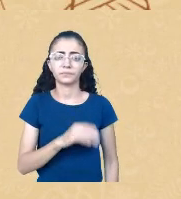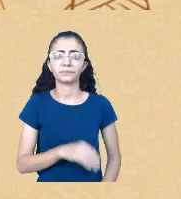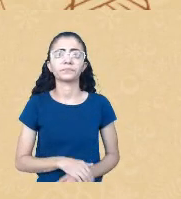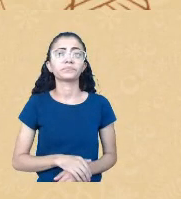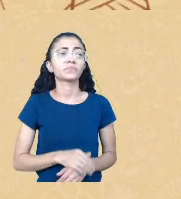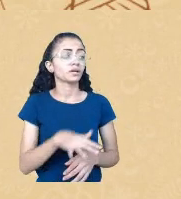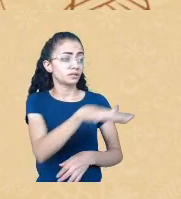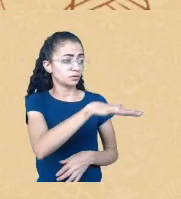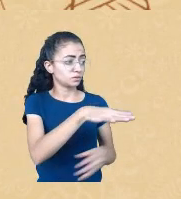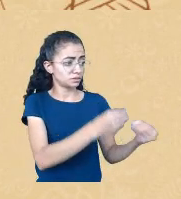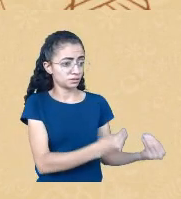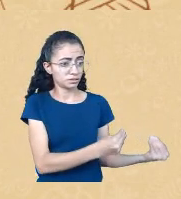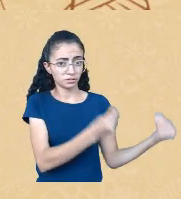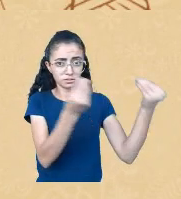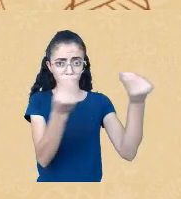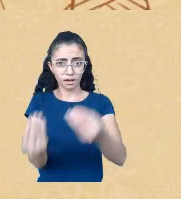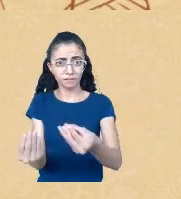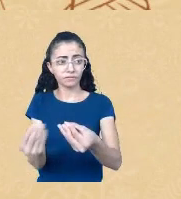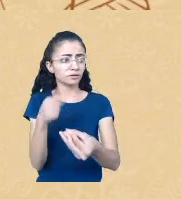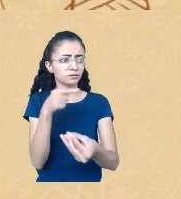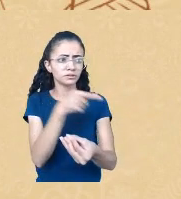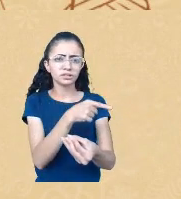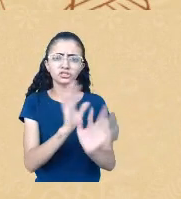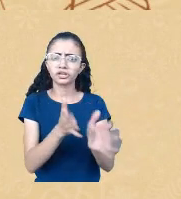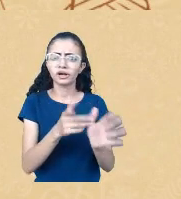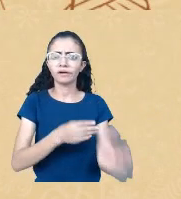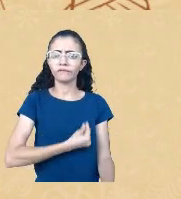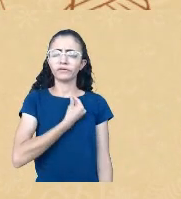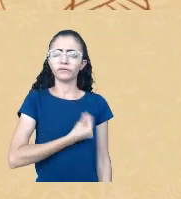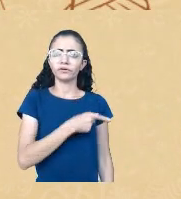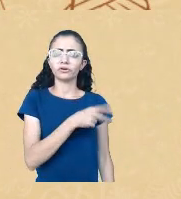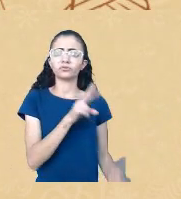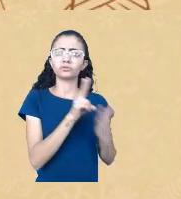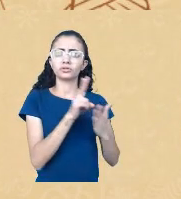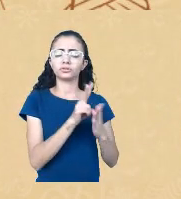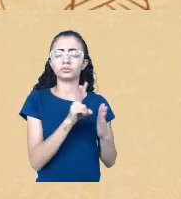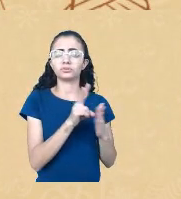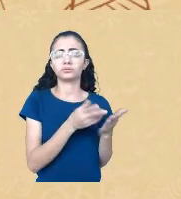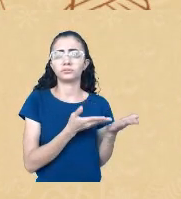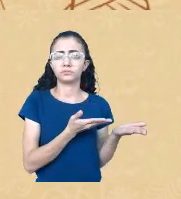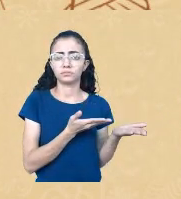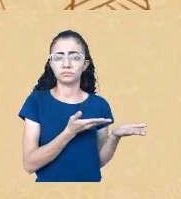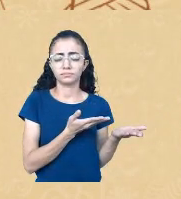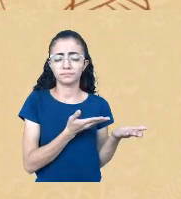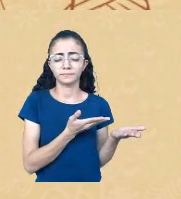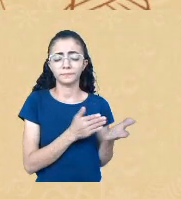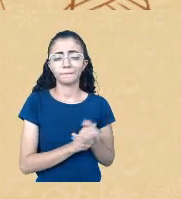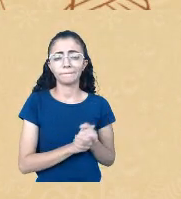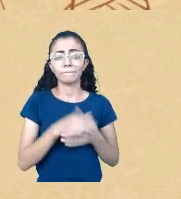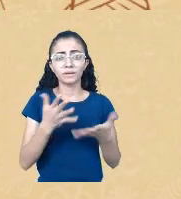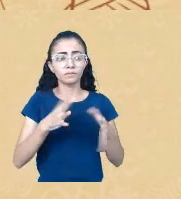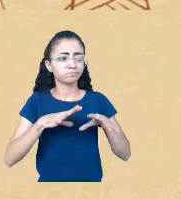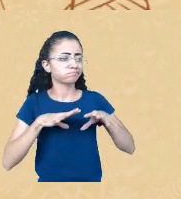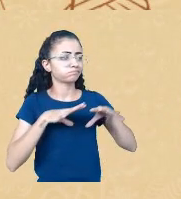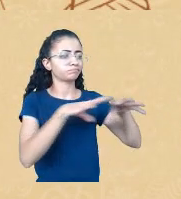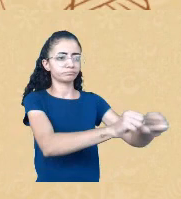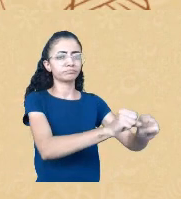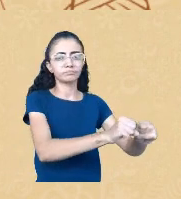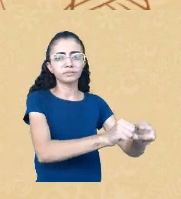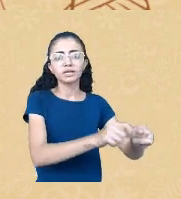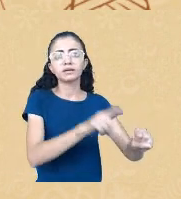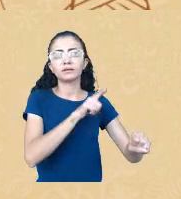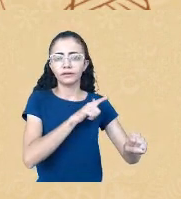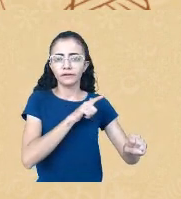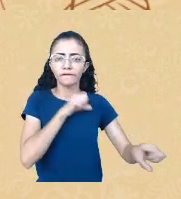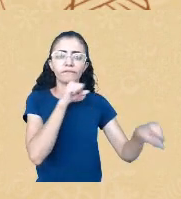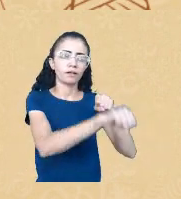nossos ancestrais ali, né, então, essa ocupação de terra se fez à custa de muito sangue indígena e